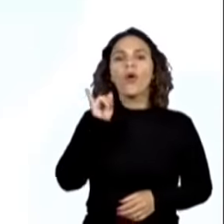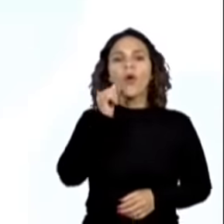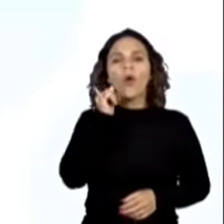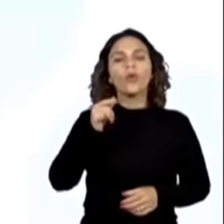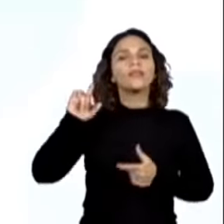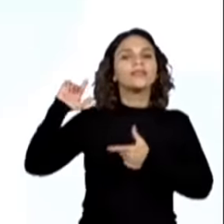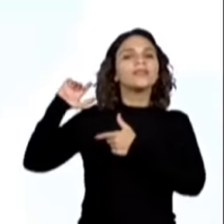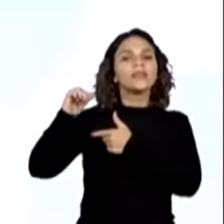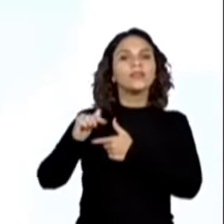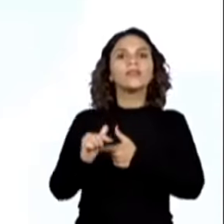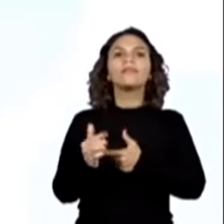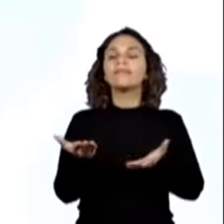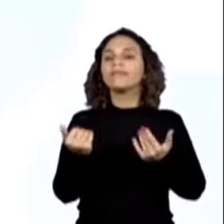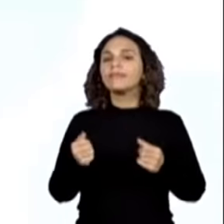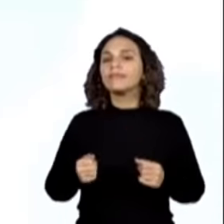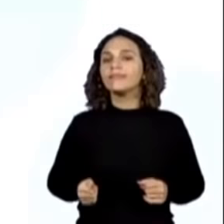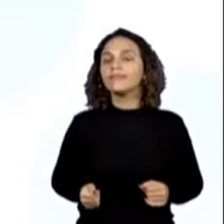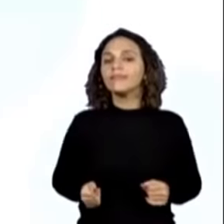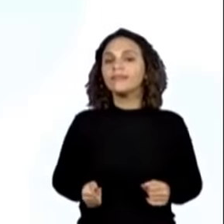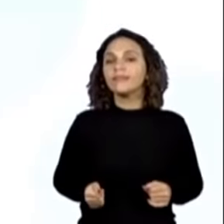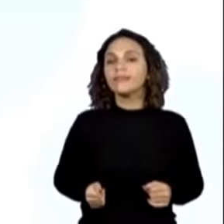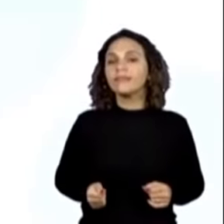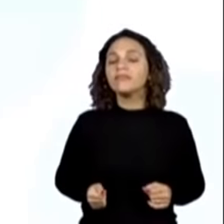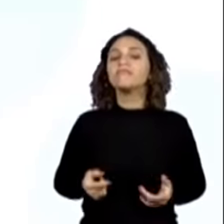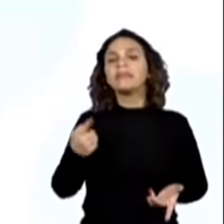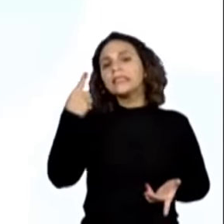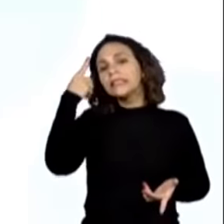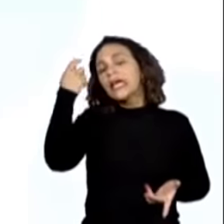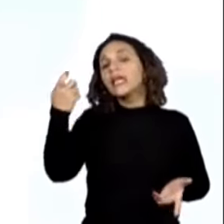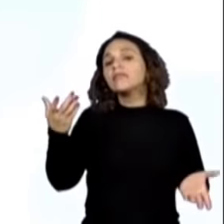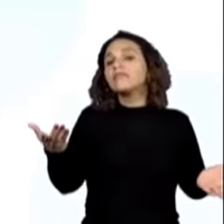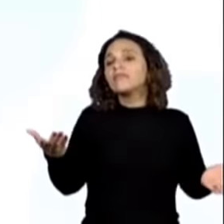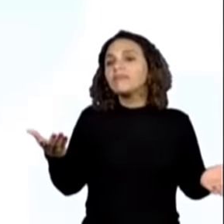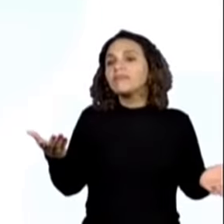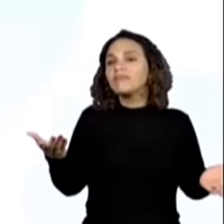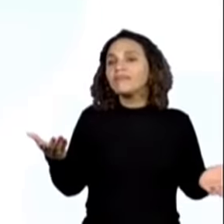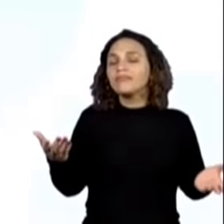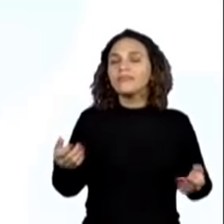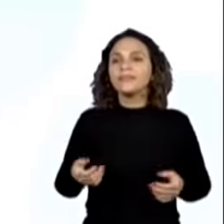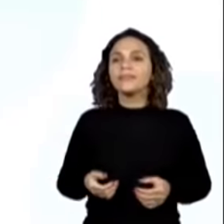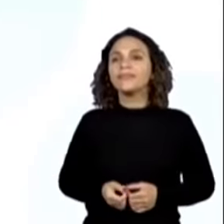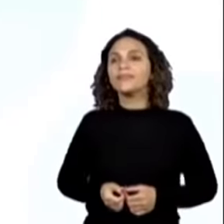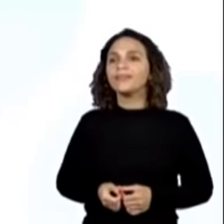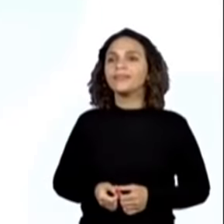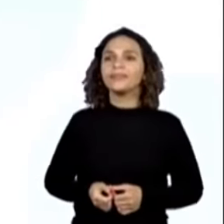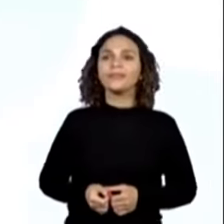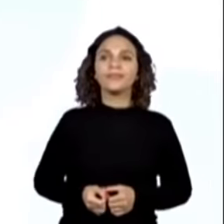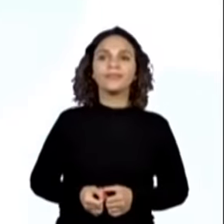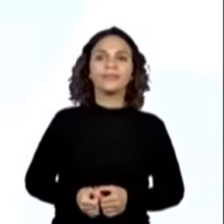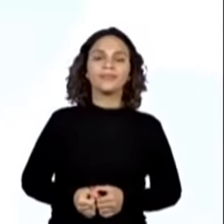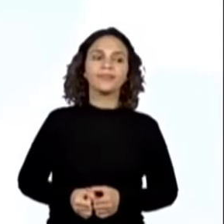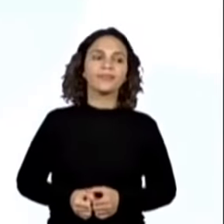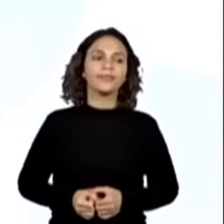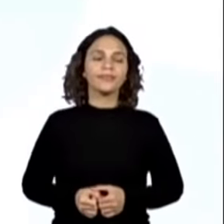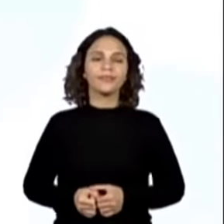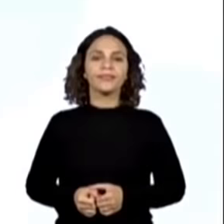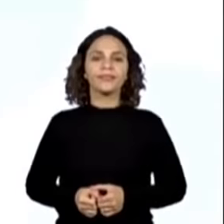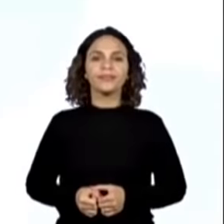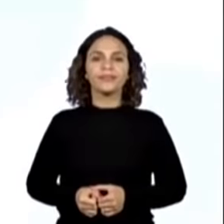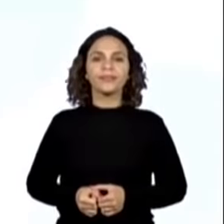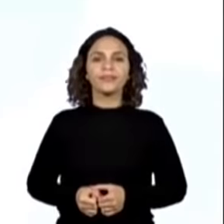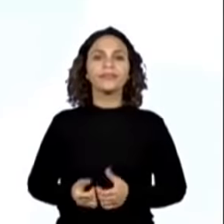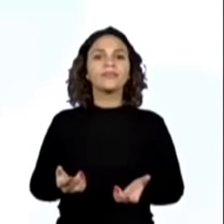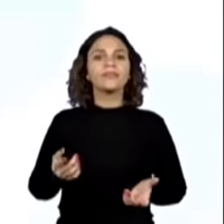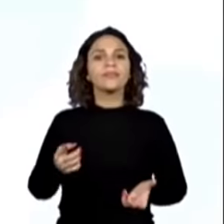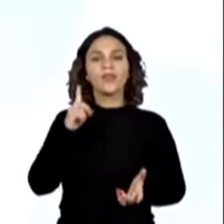tradicionais. Então, alguma ideia que a gente possa ter. Vamos lá. Ó, já